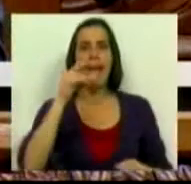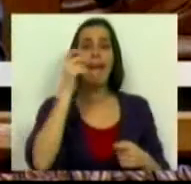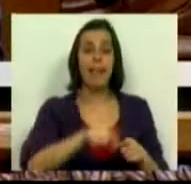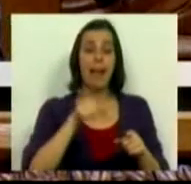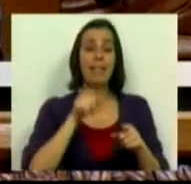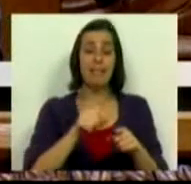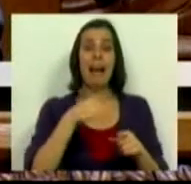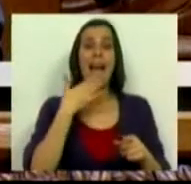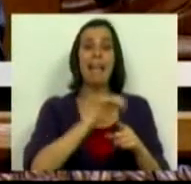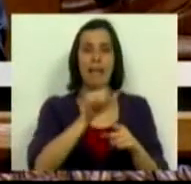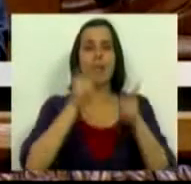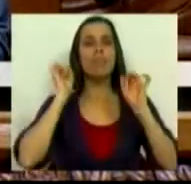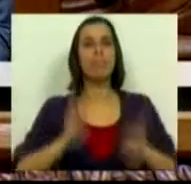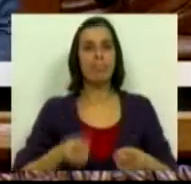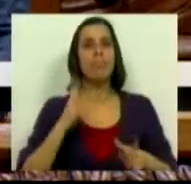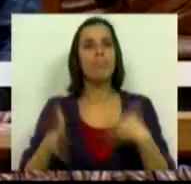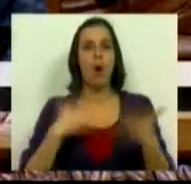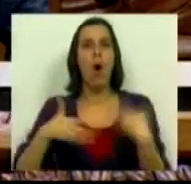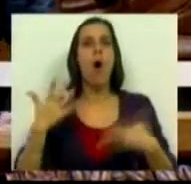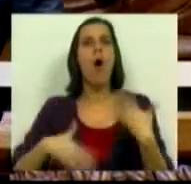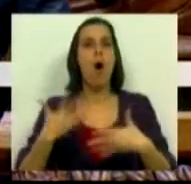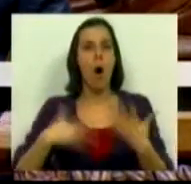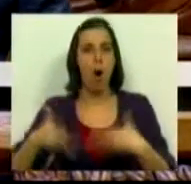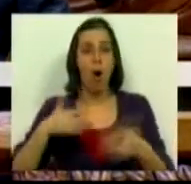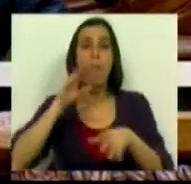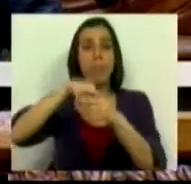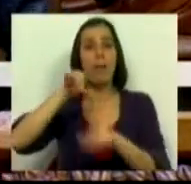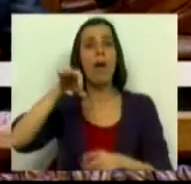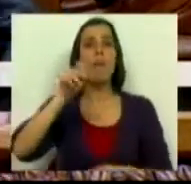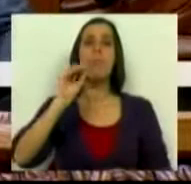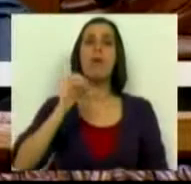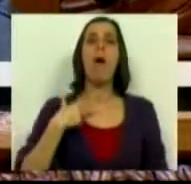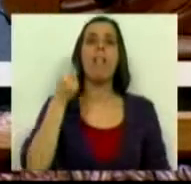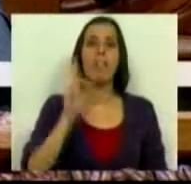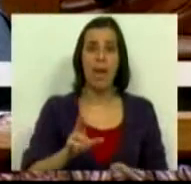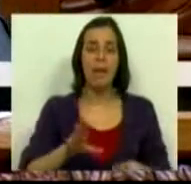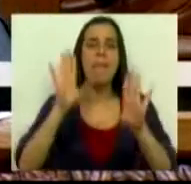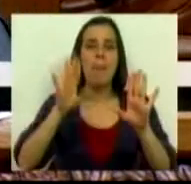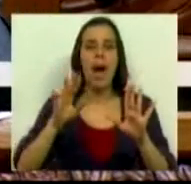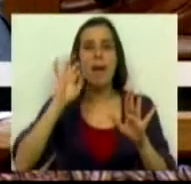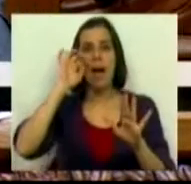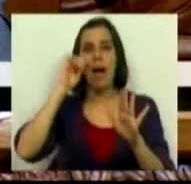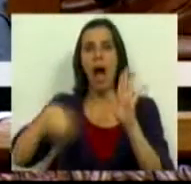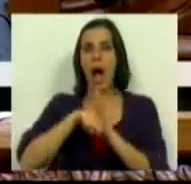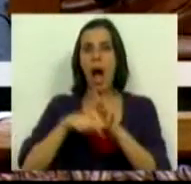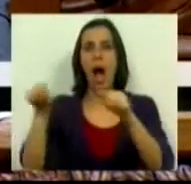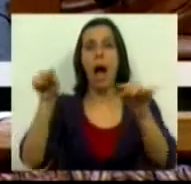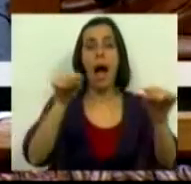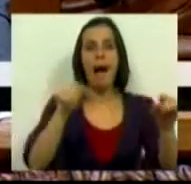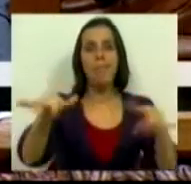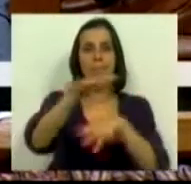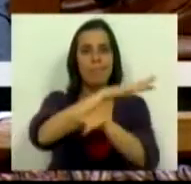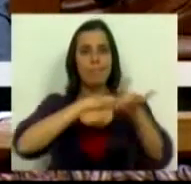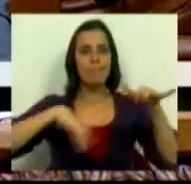desolivais estão agora a entrar em plena produção também no PRODER. Mas há ameaças, há ameaças que